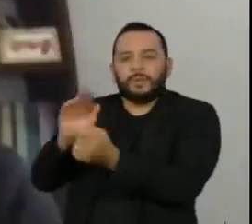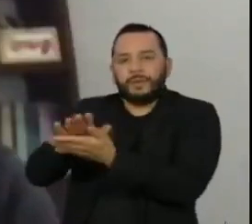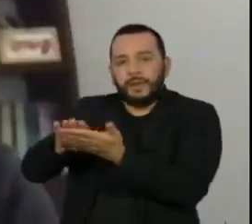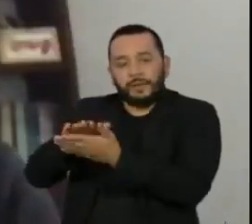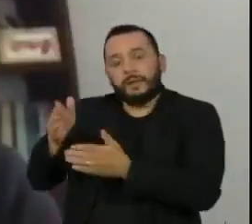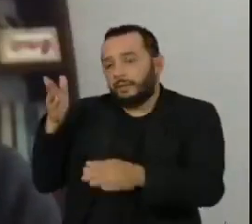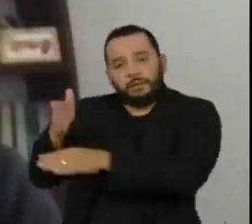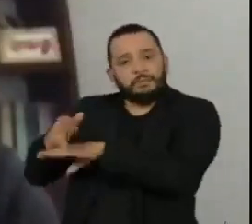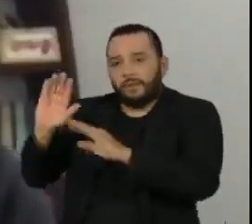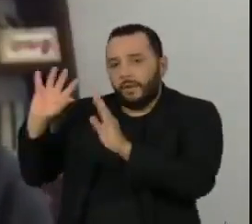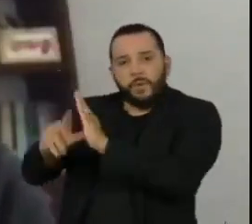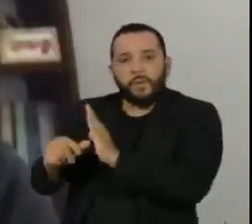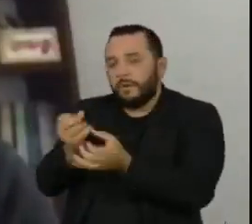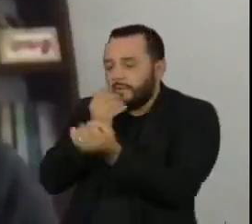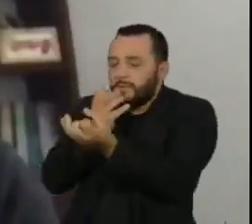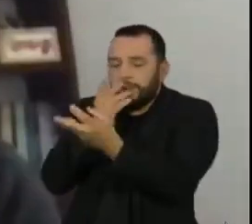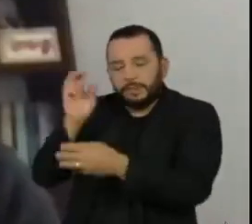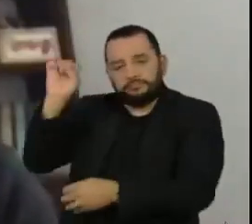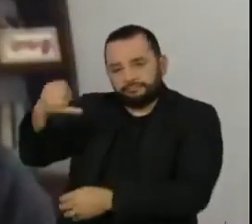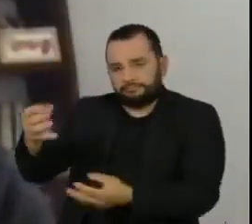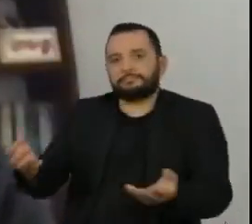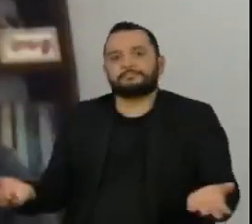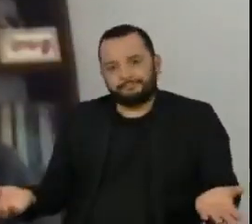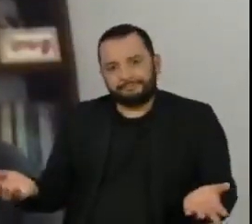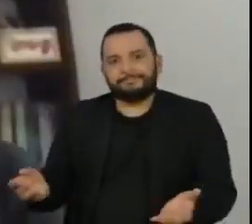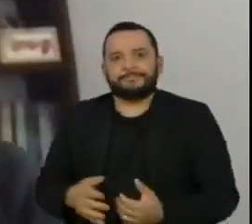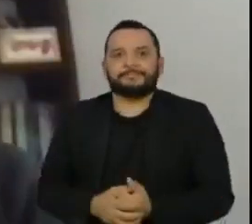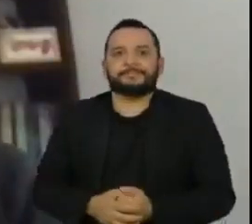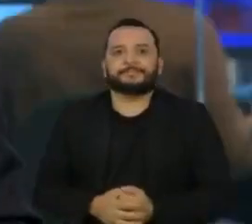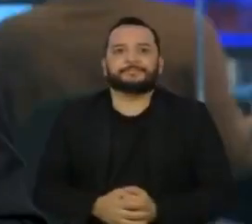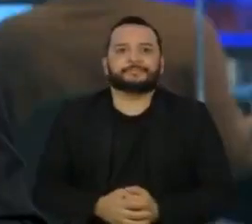medidas protetivas ou de segurança que poderiam ter tomado.